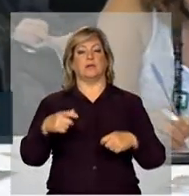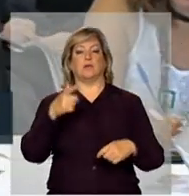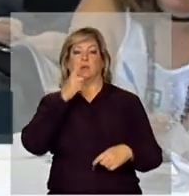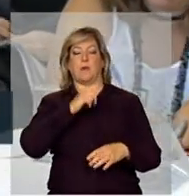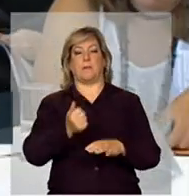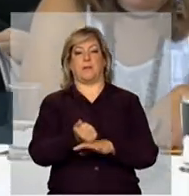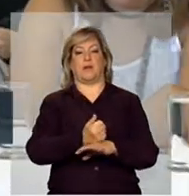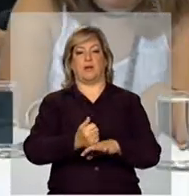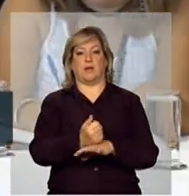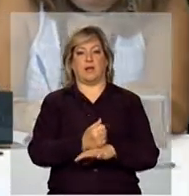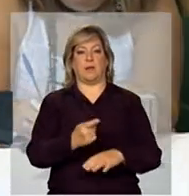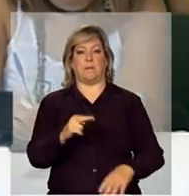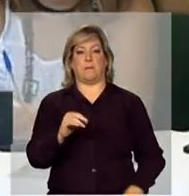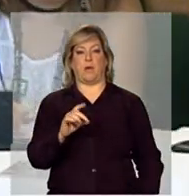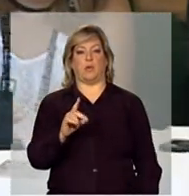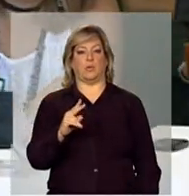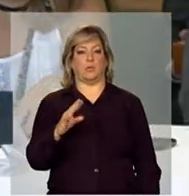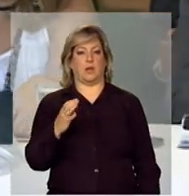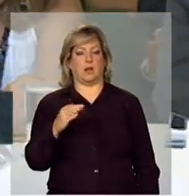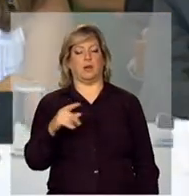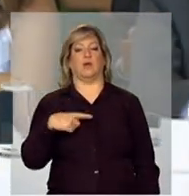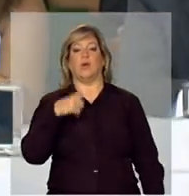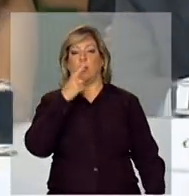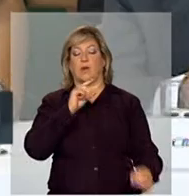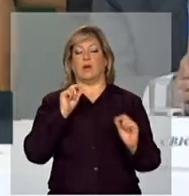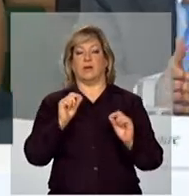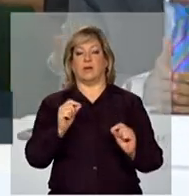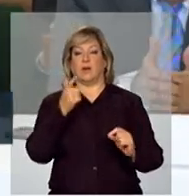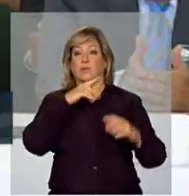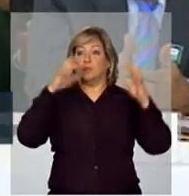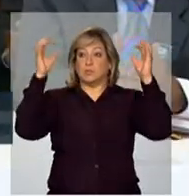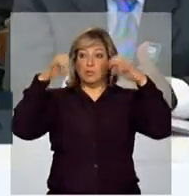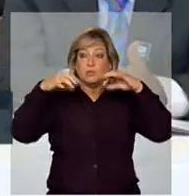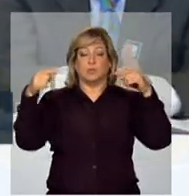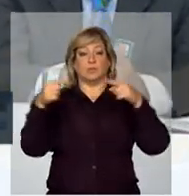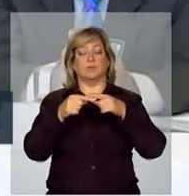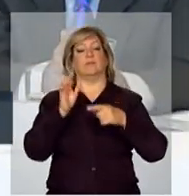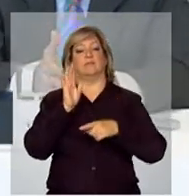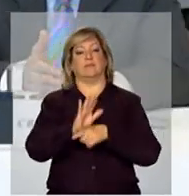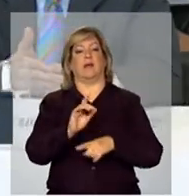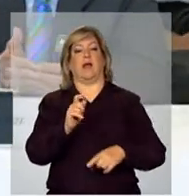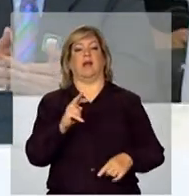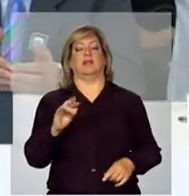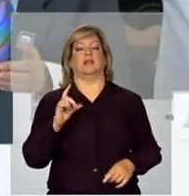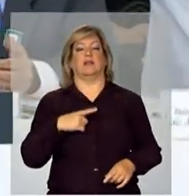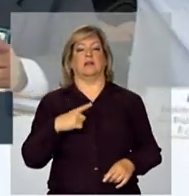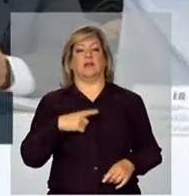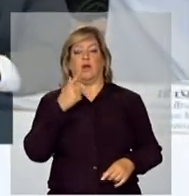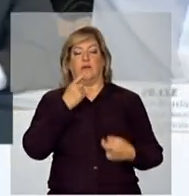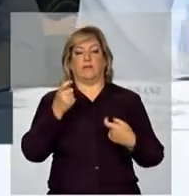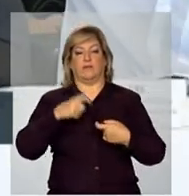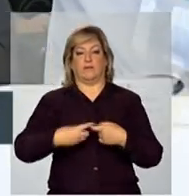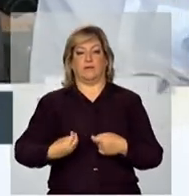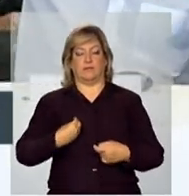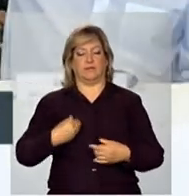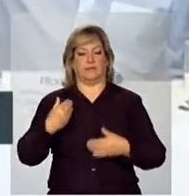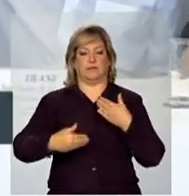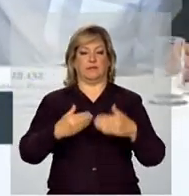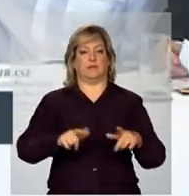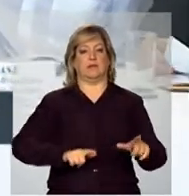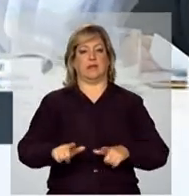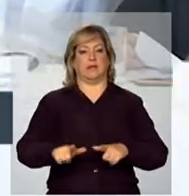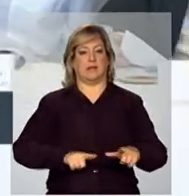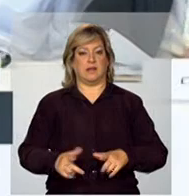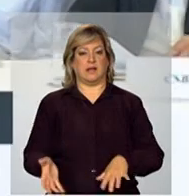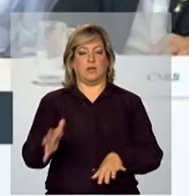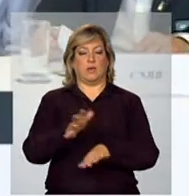melhorar a produção e garantir uma recuperação desse período que a gente acabou não podendo implementar nossas ações de